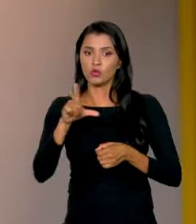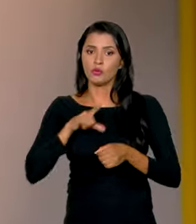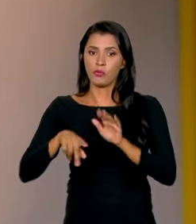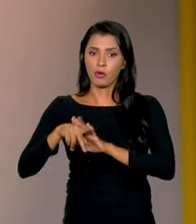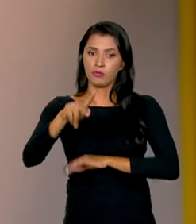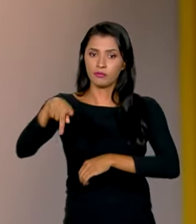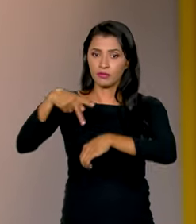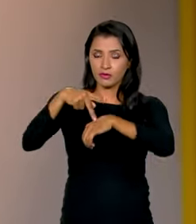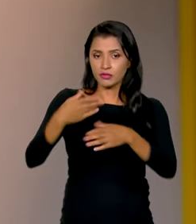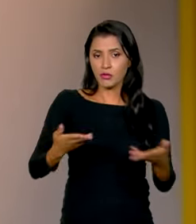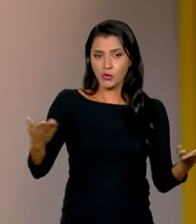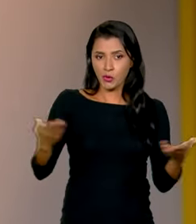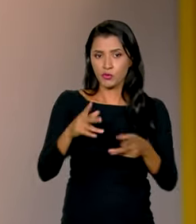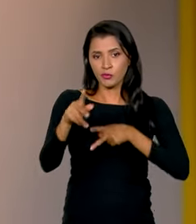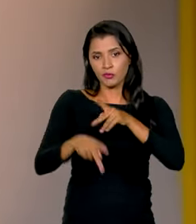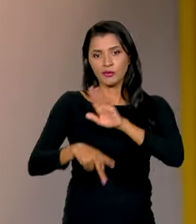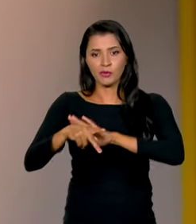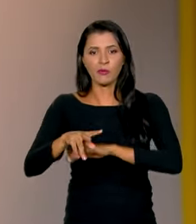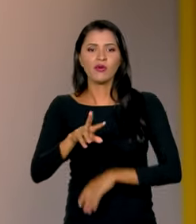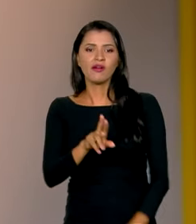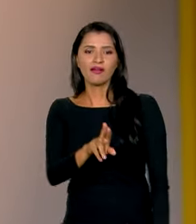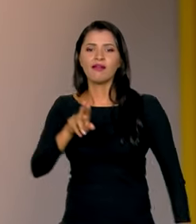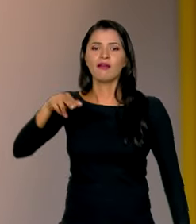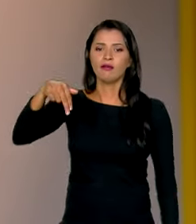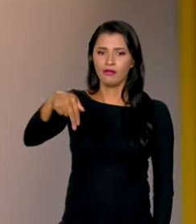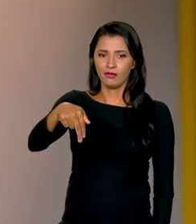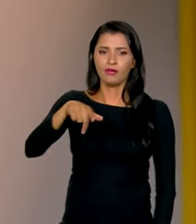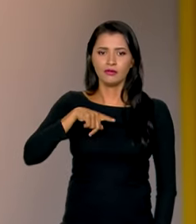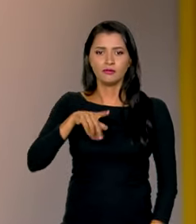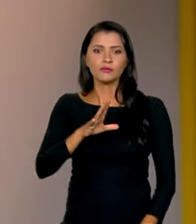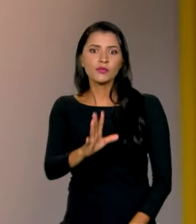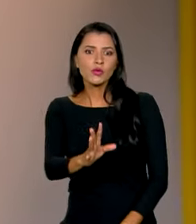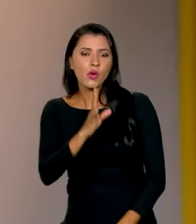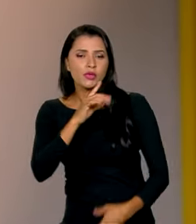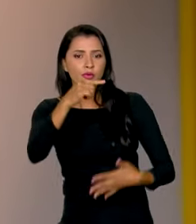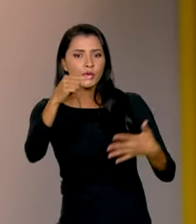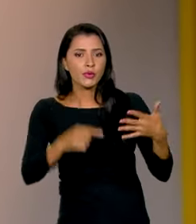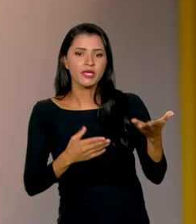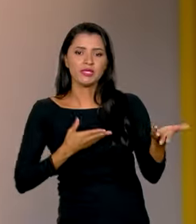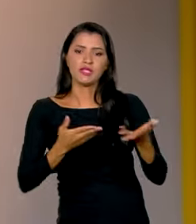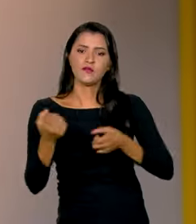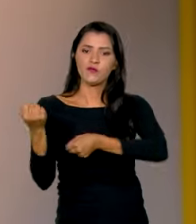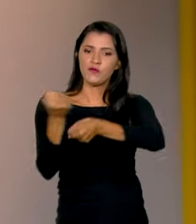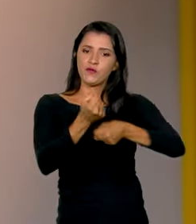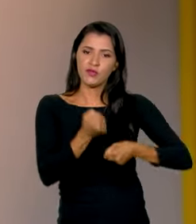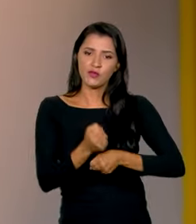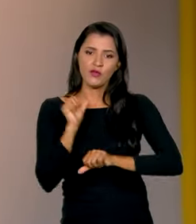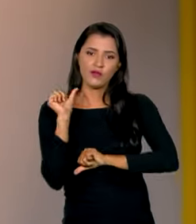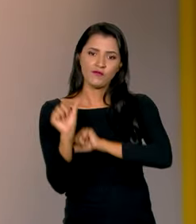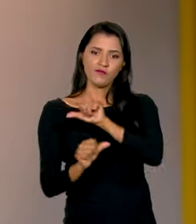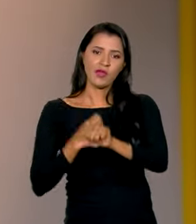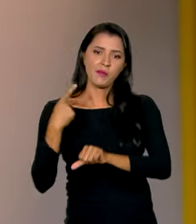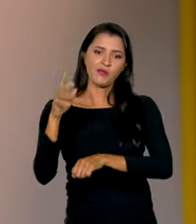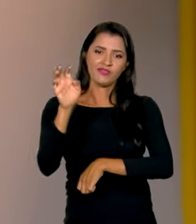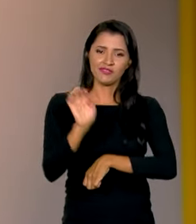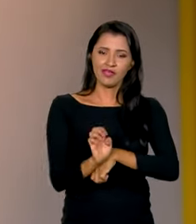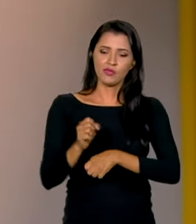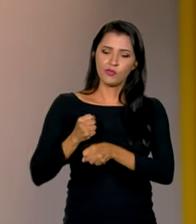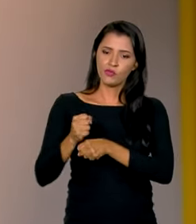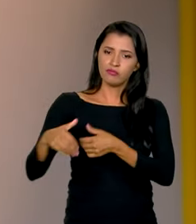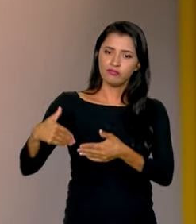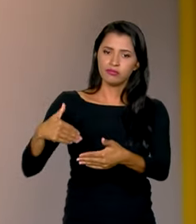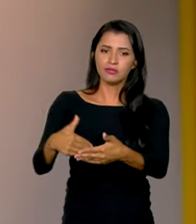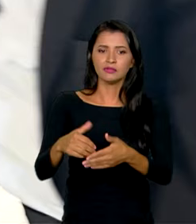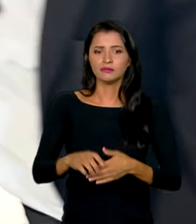Hoje foi a vez da população do Rio Grande do Norte conhecer as obras e serviços que vão mudar o estado nos próximos